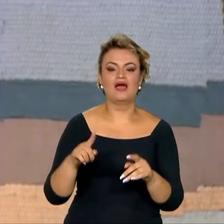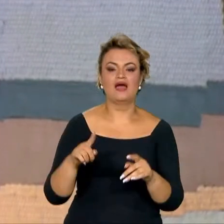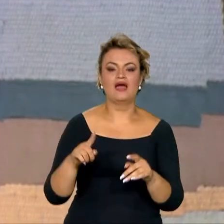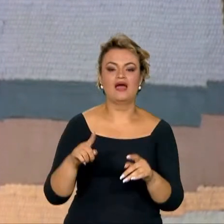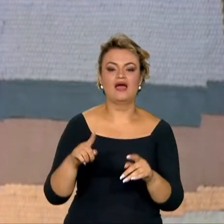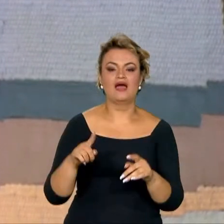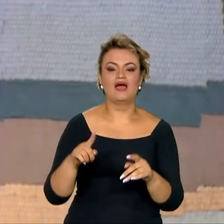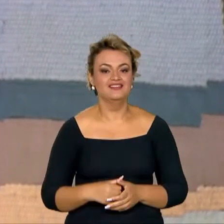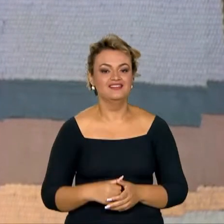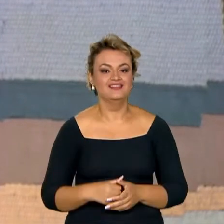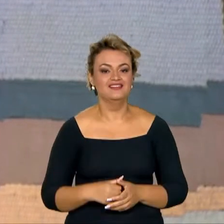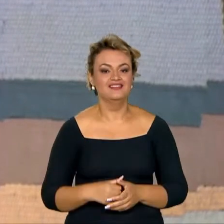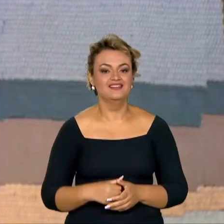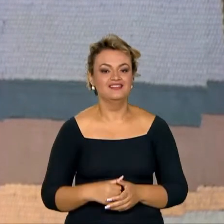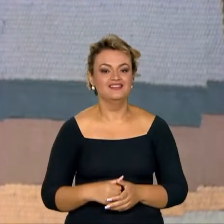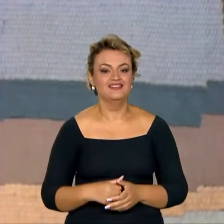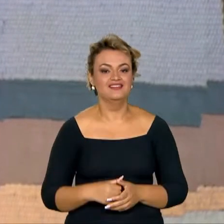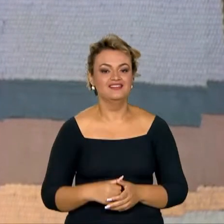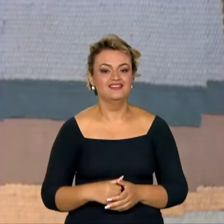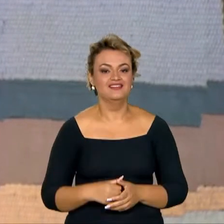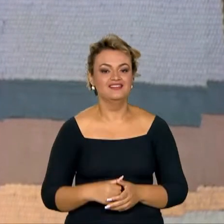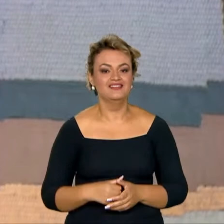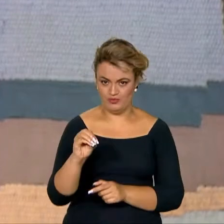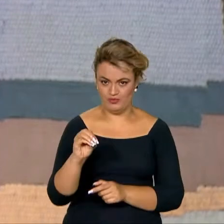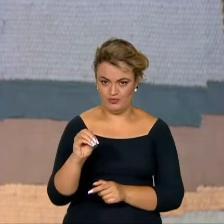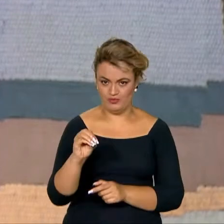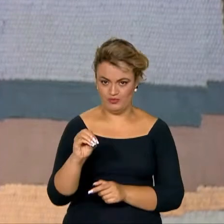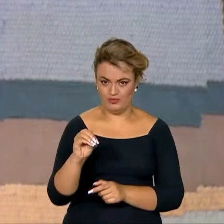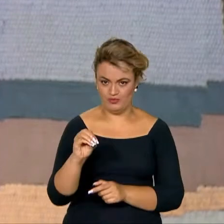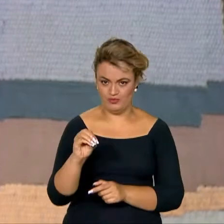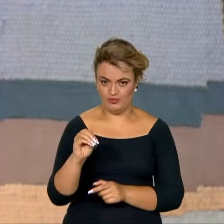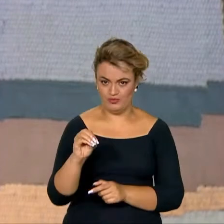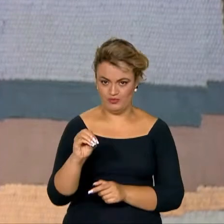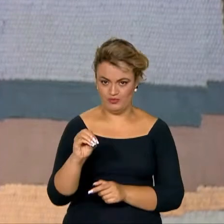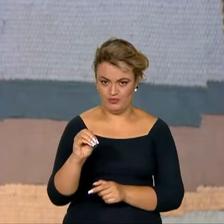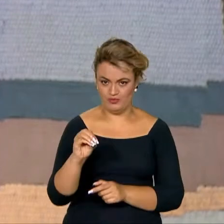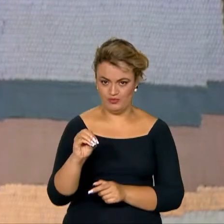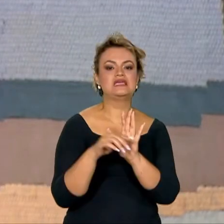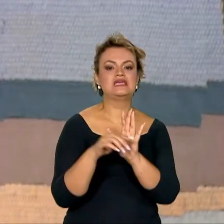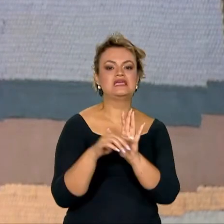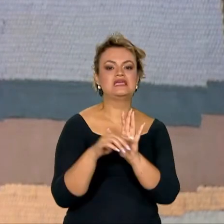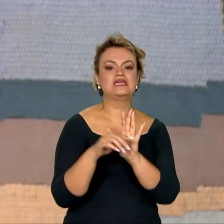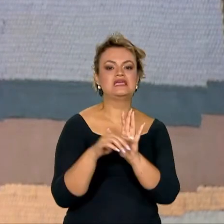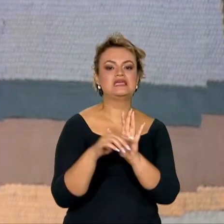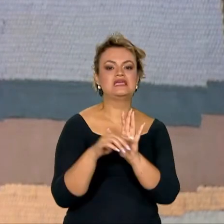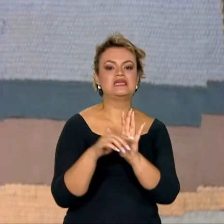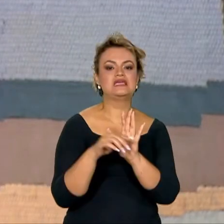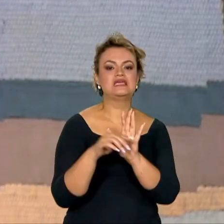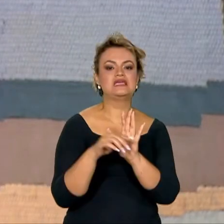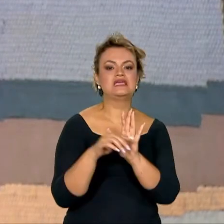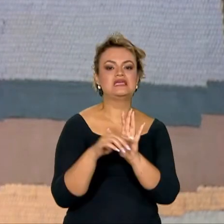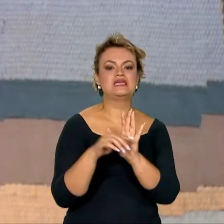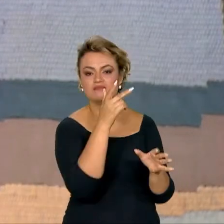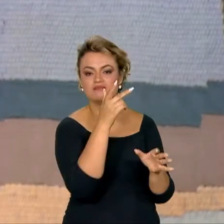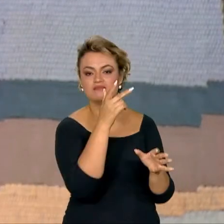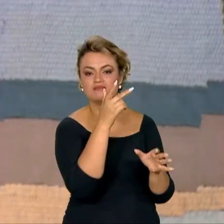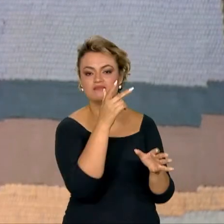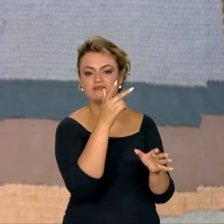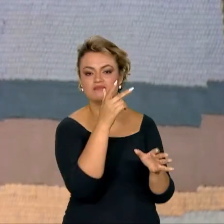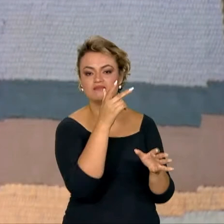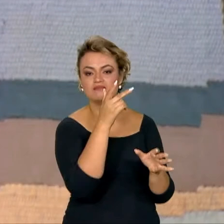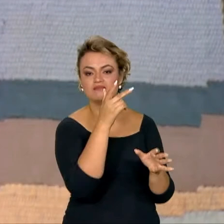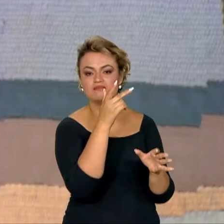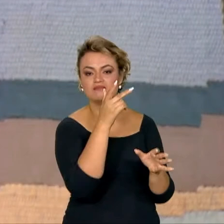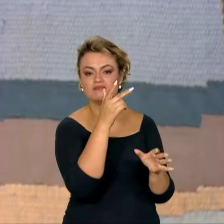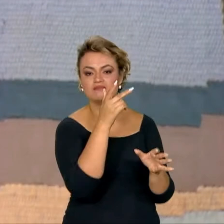marco legal, mais moderno, para disponibilizar para investidores que queiram, através das